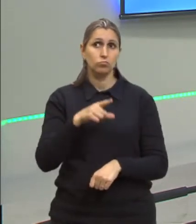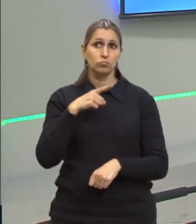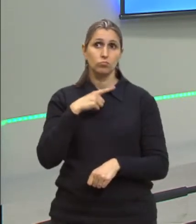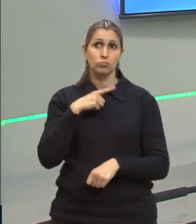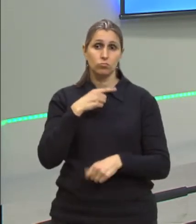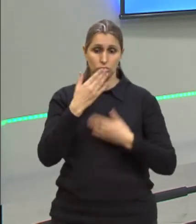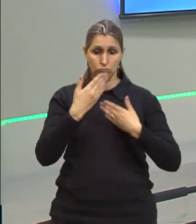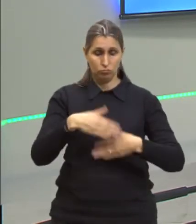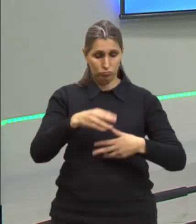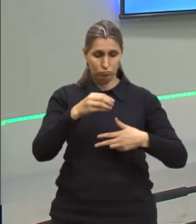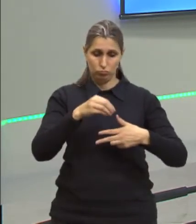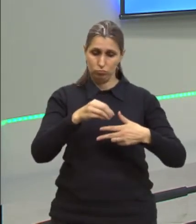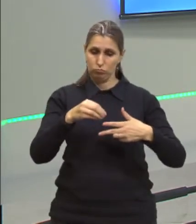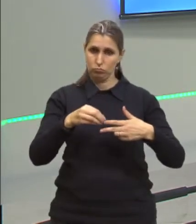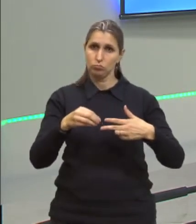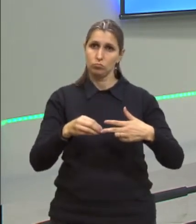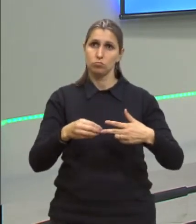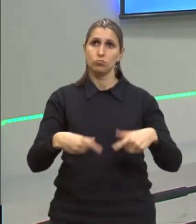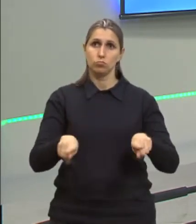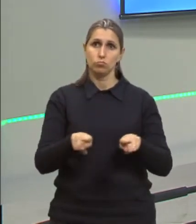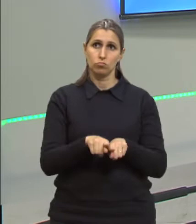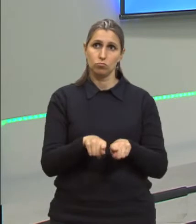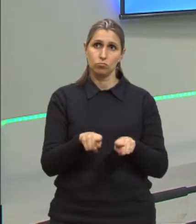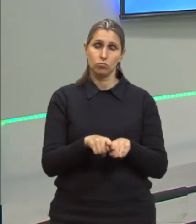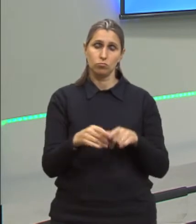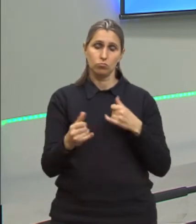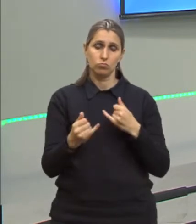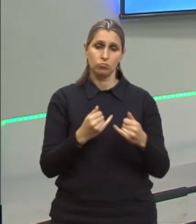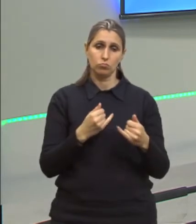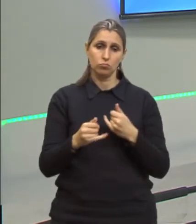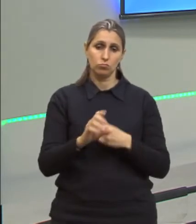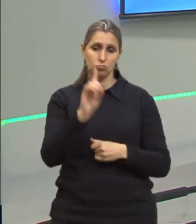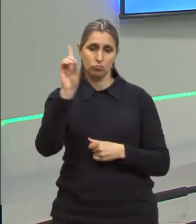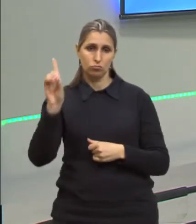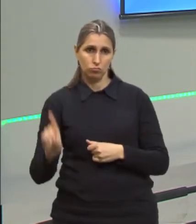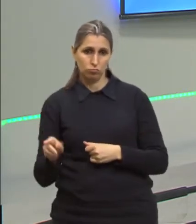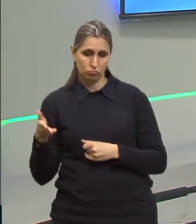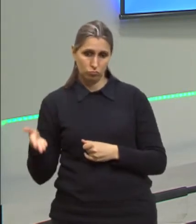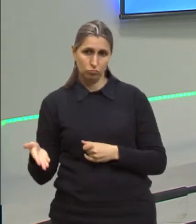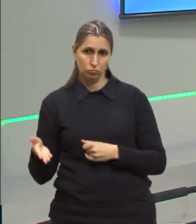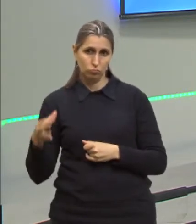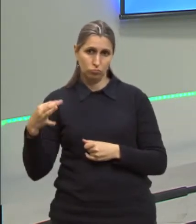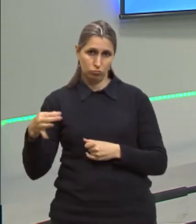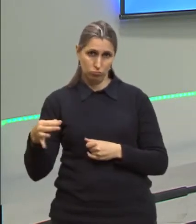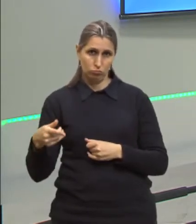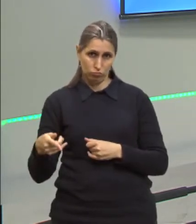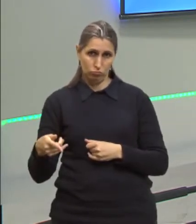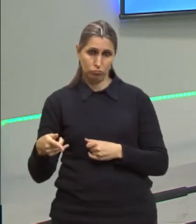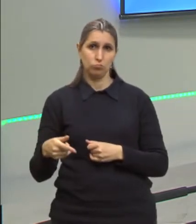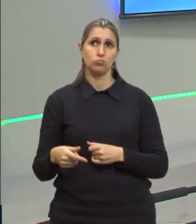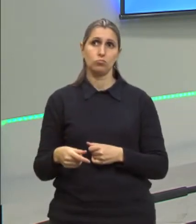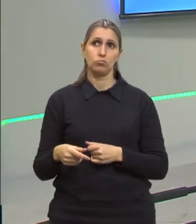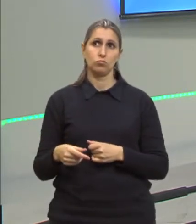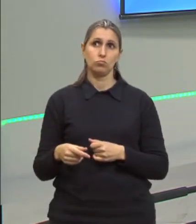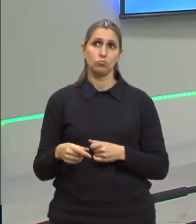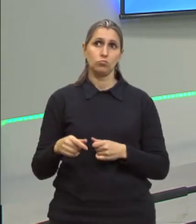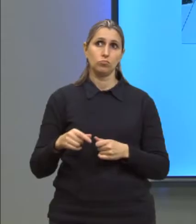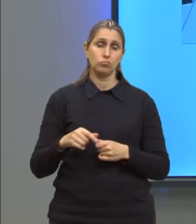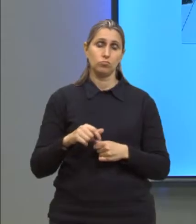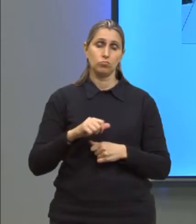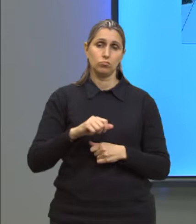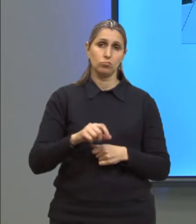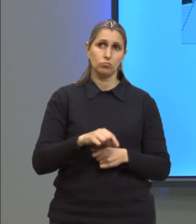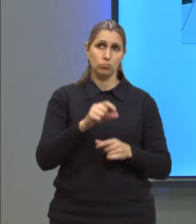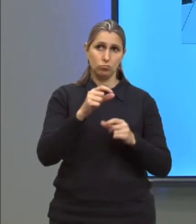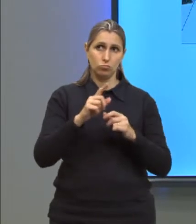nas provas do Enem, enfim. E aqui, o exemplo à direita, um exemplo da moeda que passa aqui, por